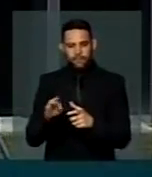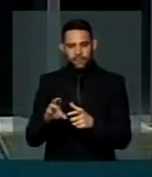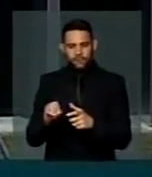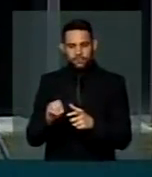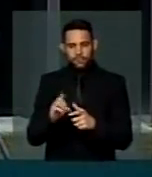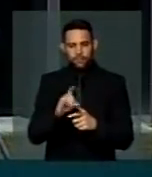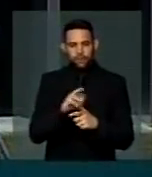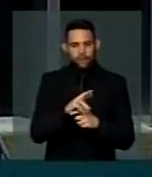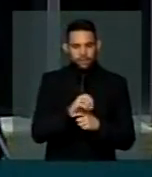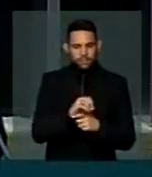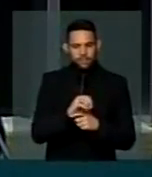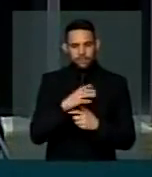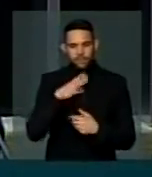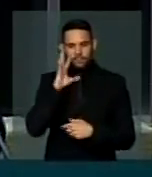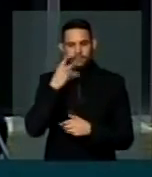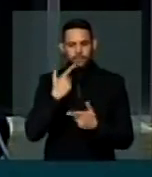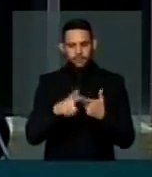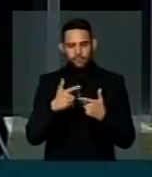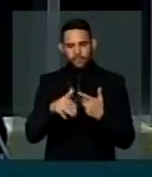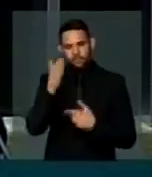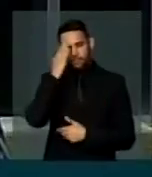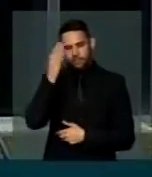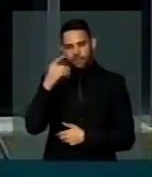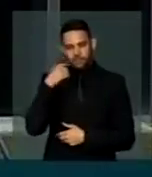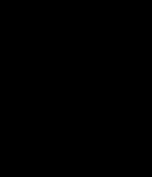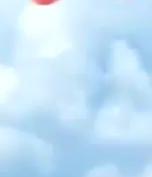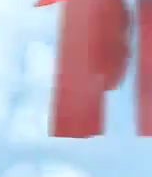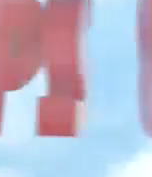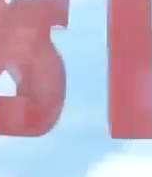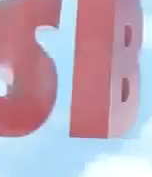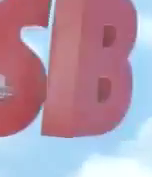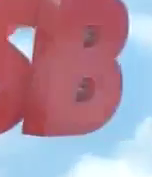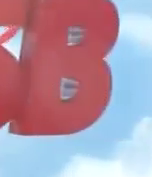origem. A gente quer resolver esse problema. Obrigado aos deputados.